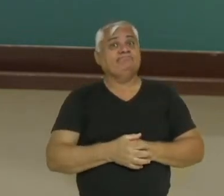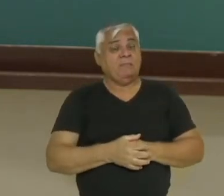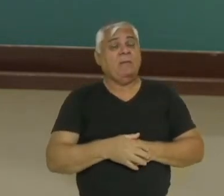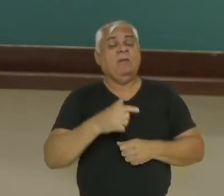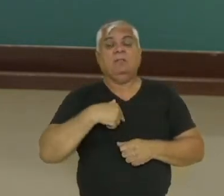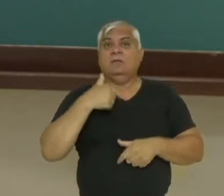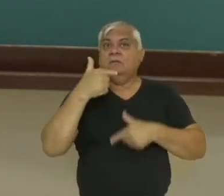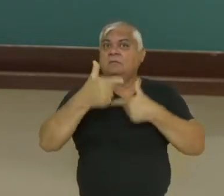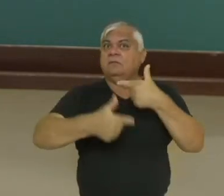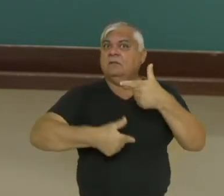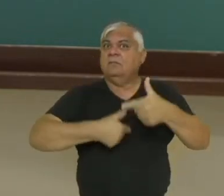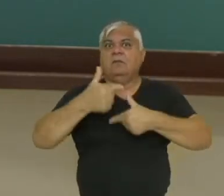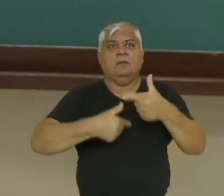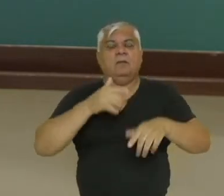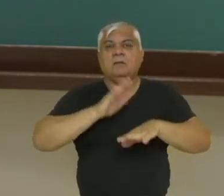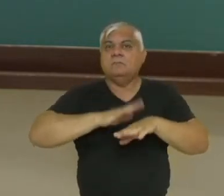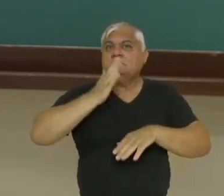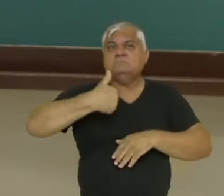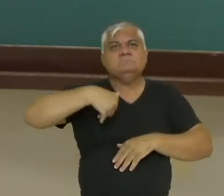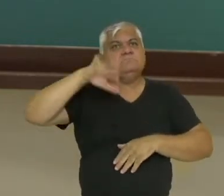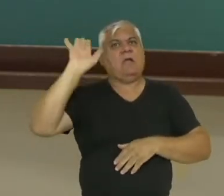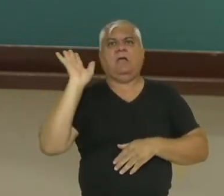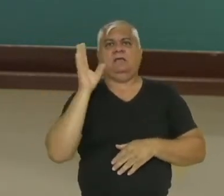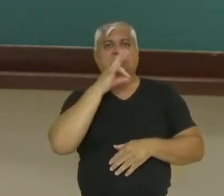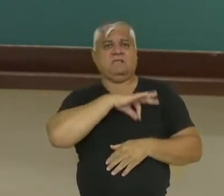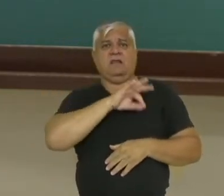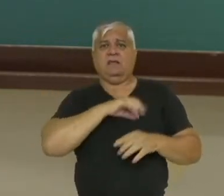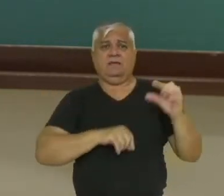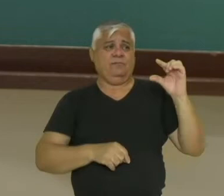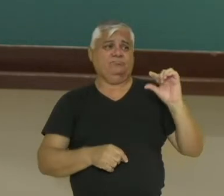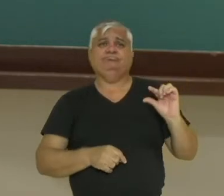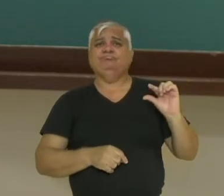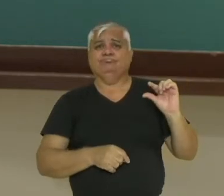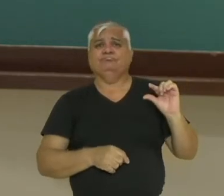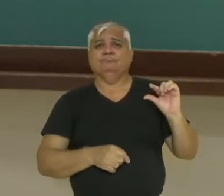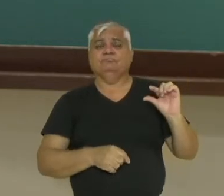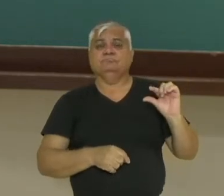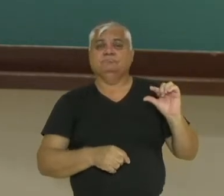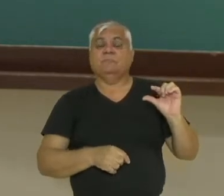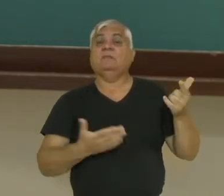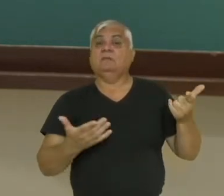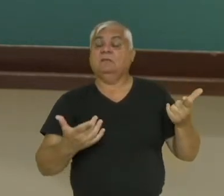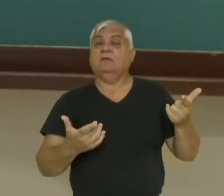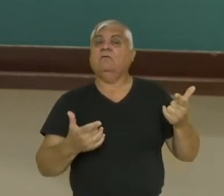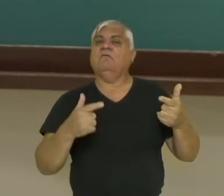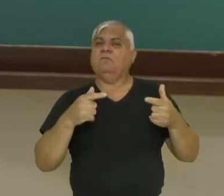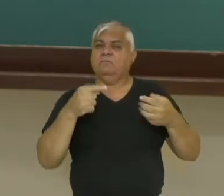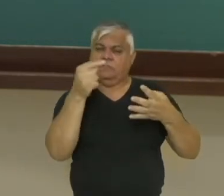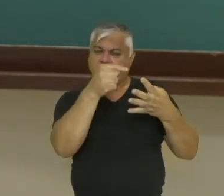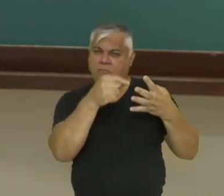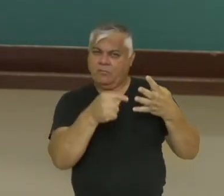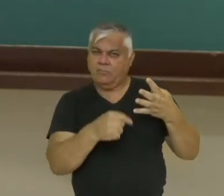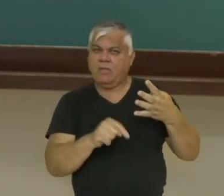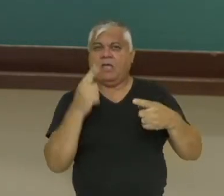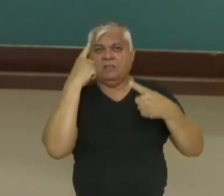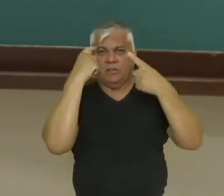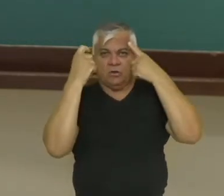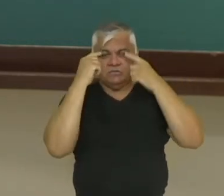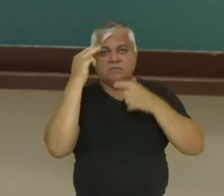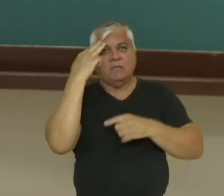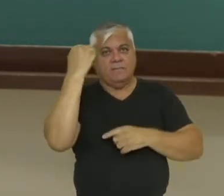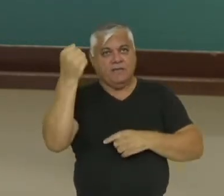muito mais do que ganhamos, por exemplo. Então, várias questões sobre ideologia por Marx.